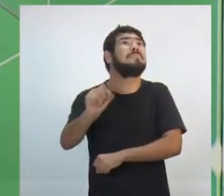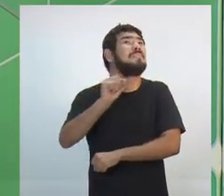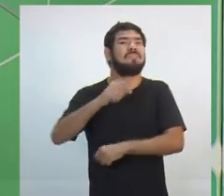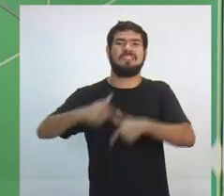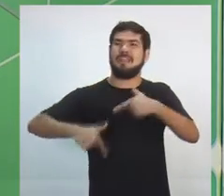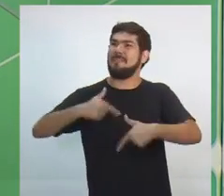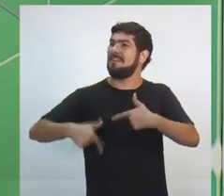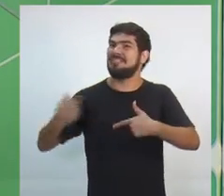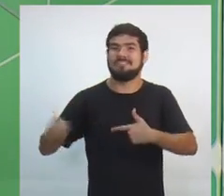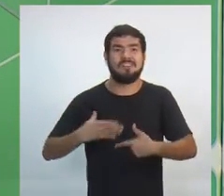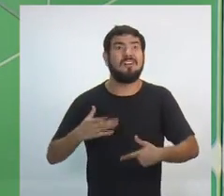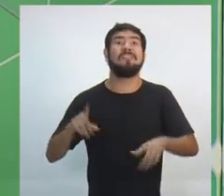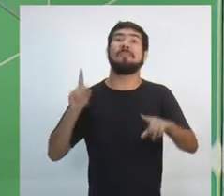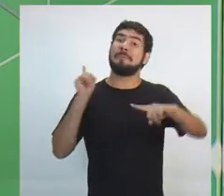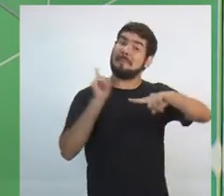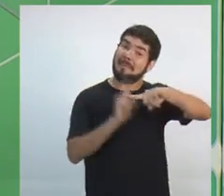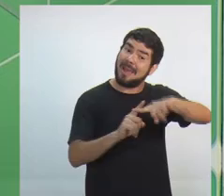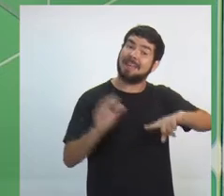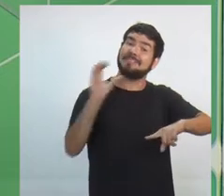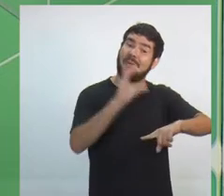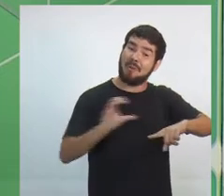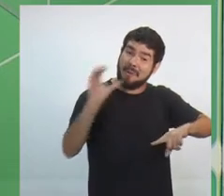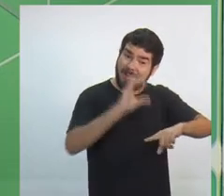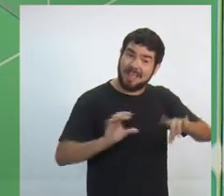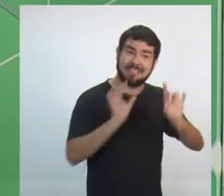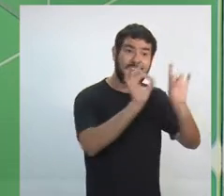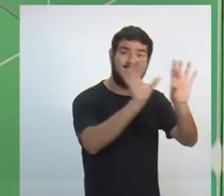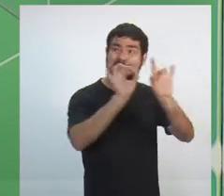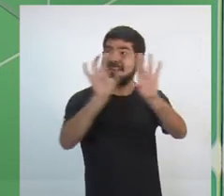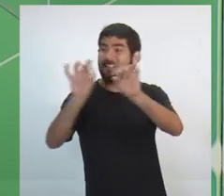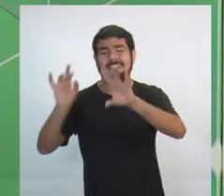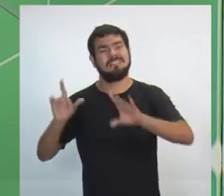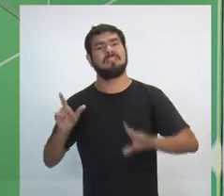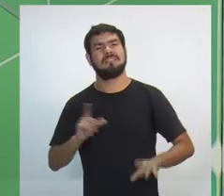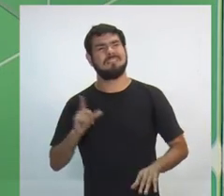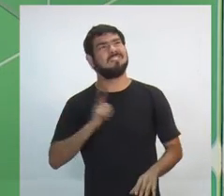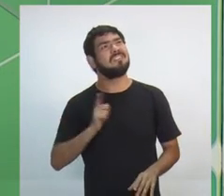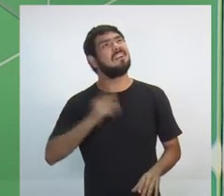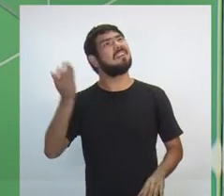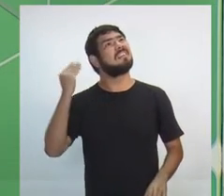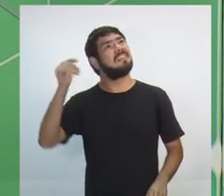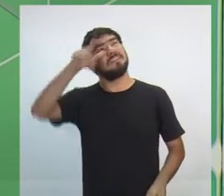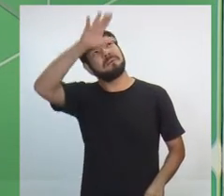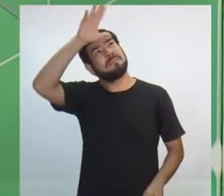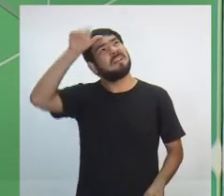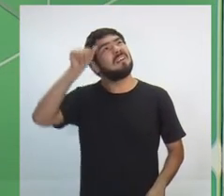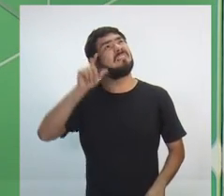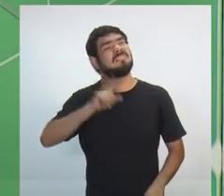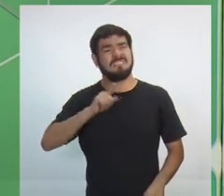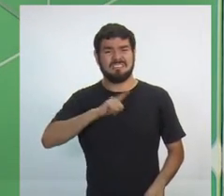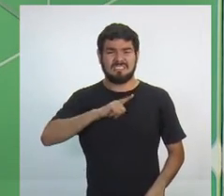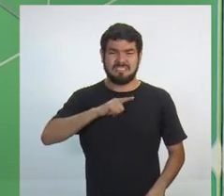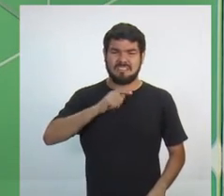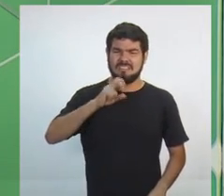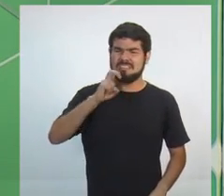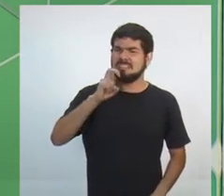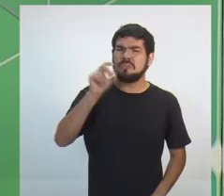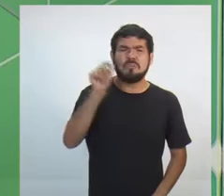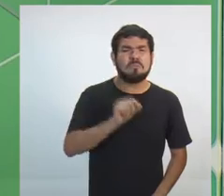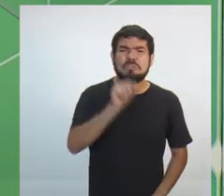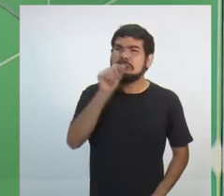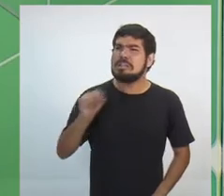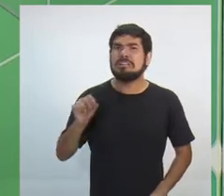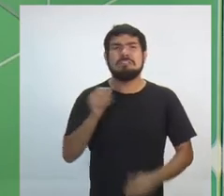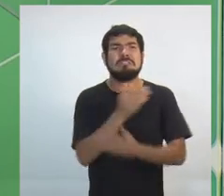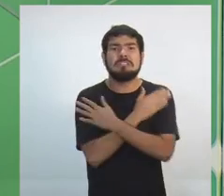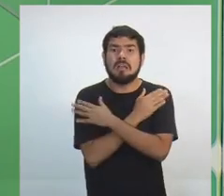Nós tínhamos em Manaus e no Amazonas, Manaus principalmente, em torno de 5% a 6% desempregados. Hoje,